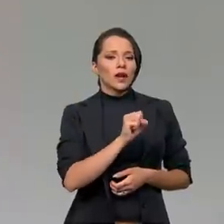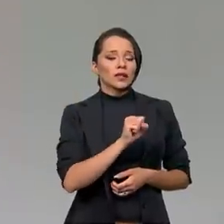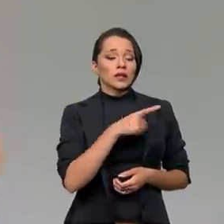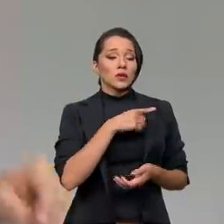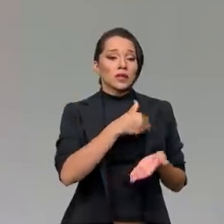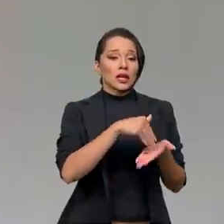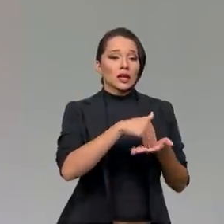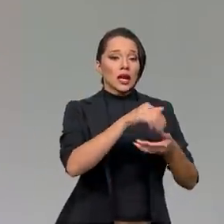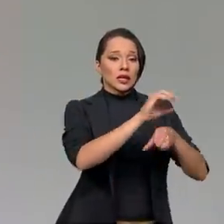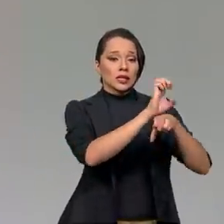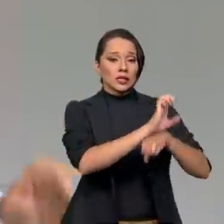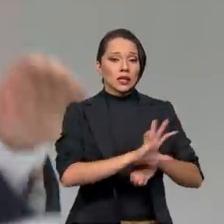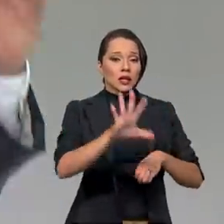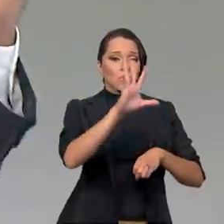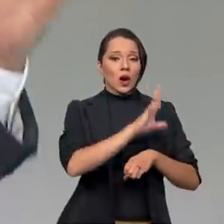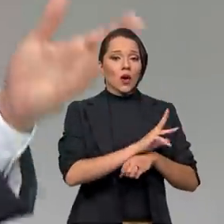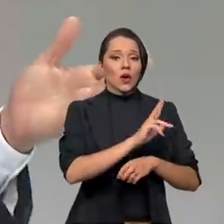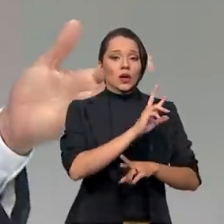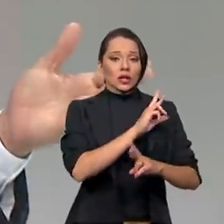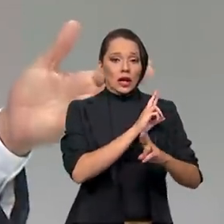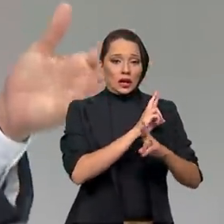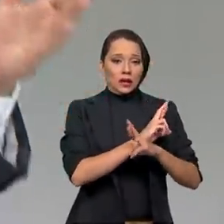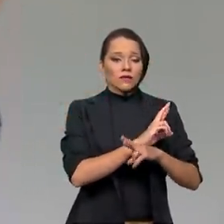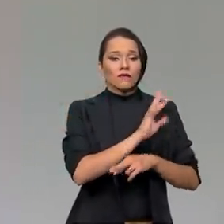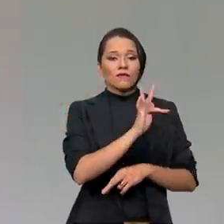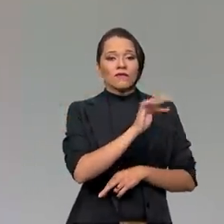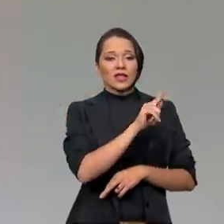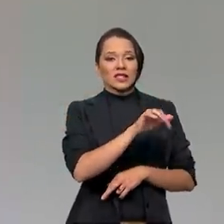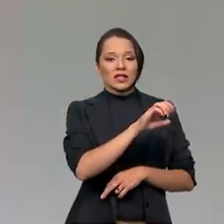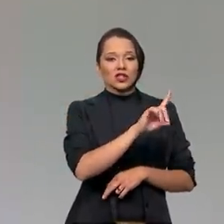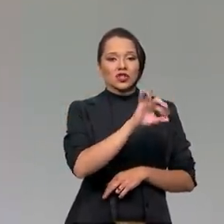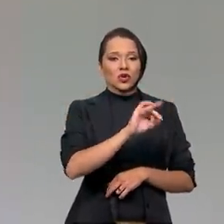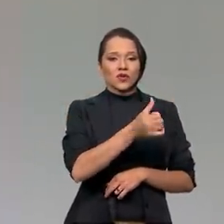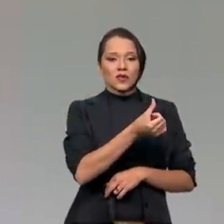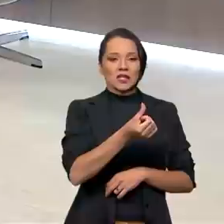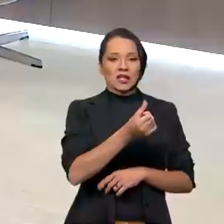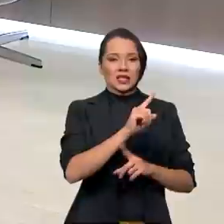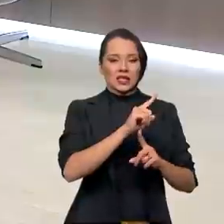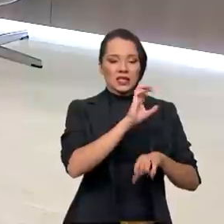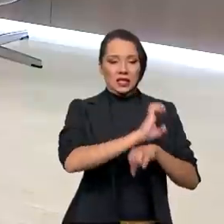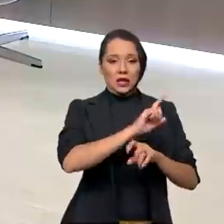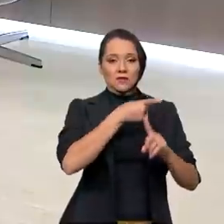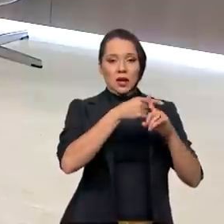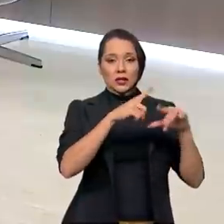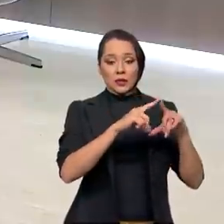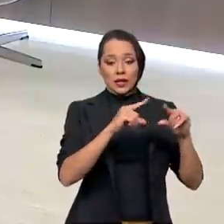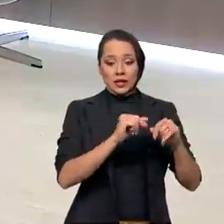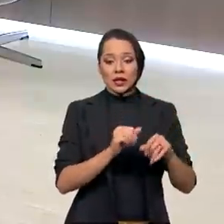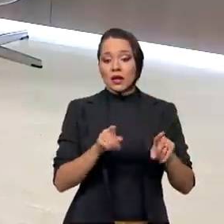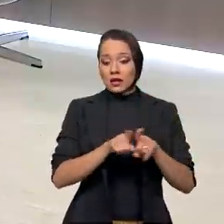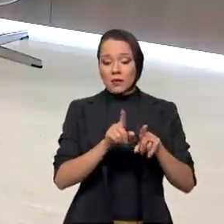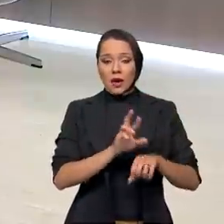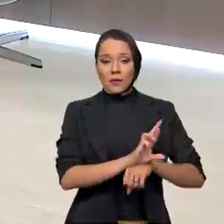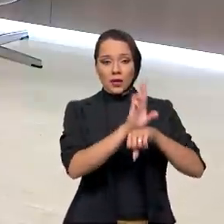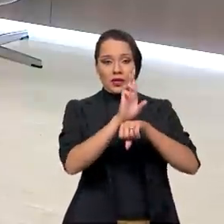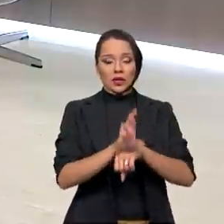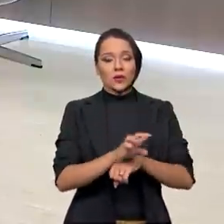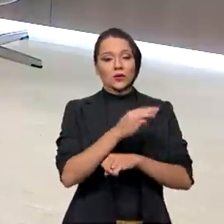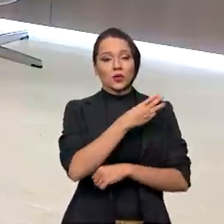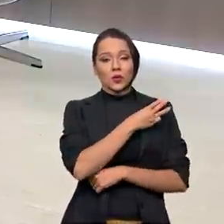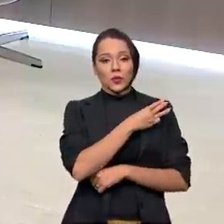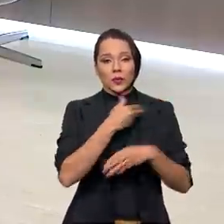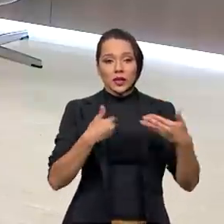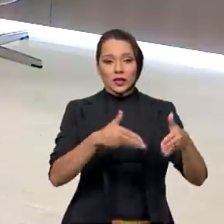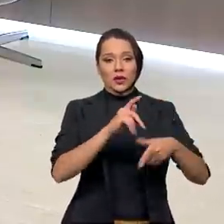secretários estaduais da Fazenda, de todos os 26 estados e do Distrito Federal, e também representantes do Ministério da